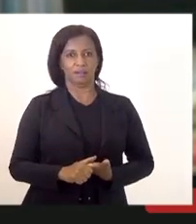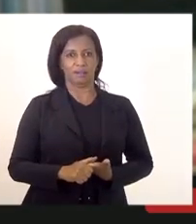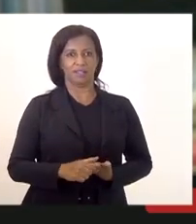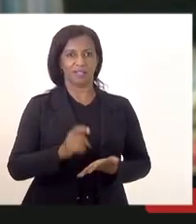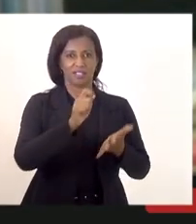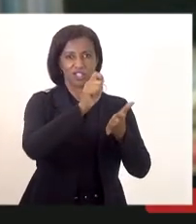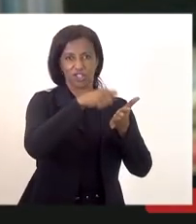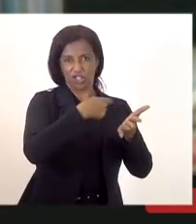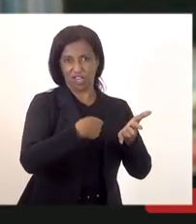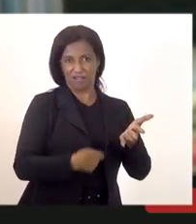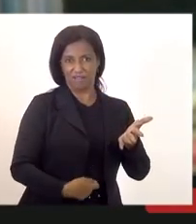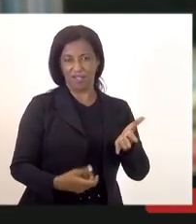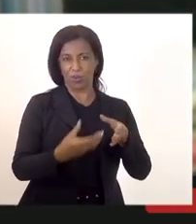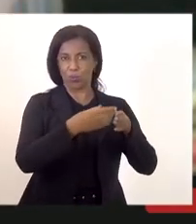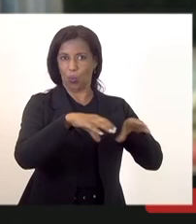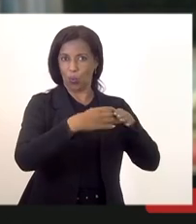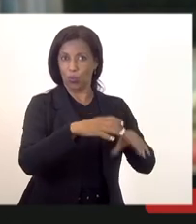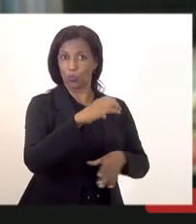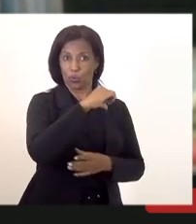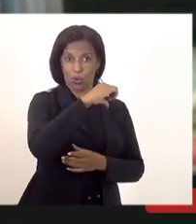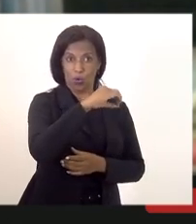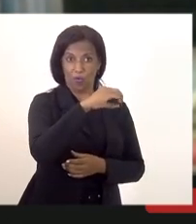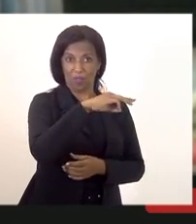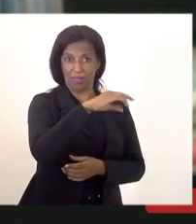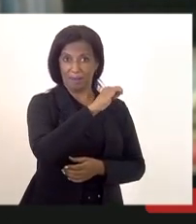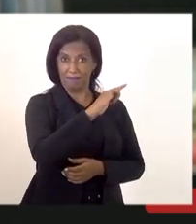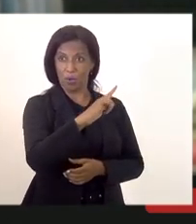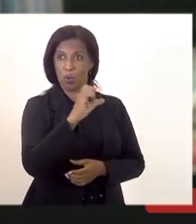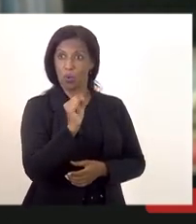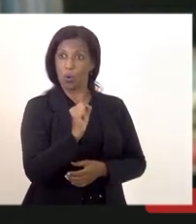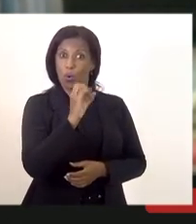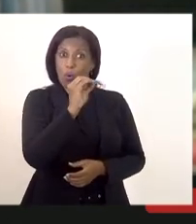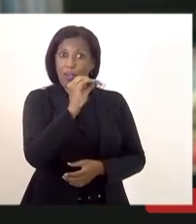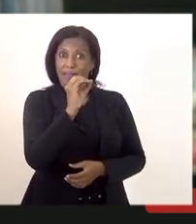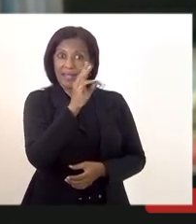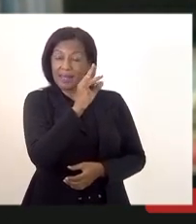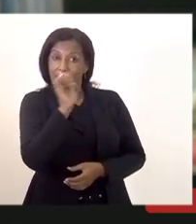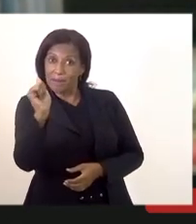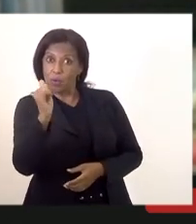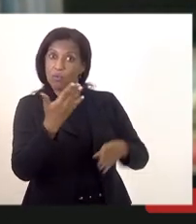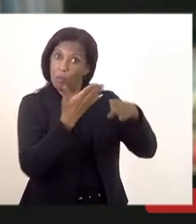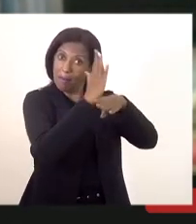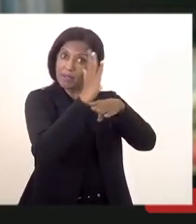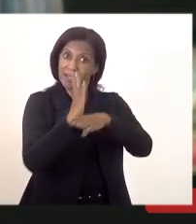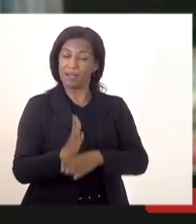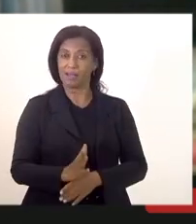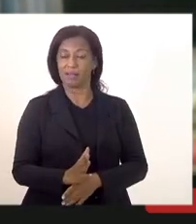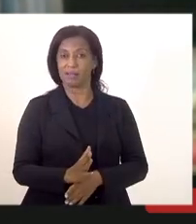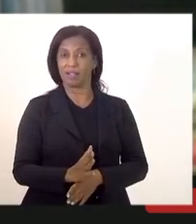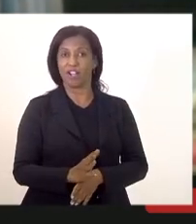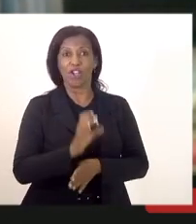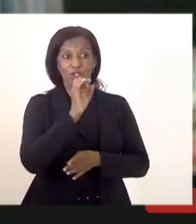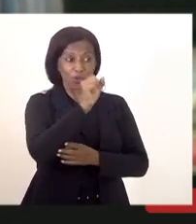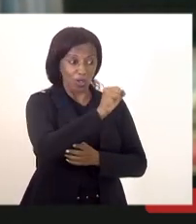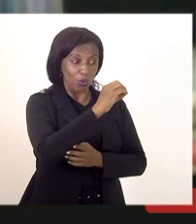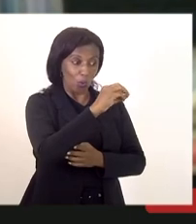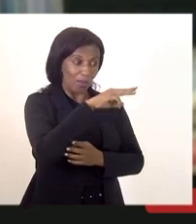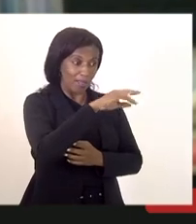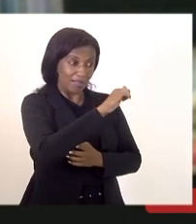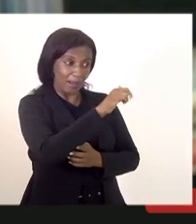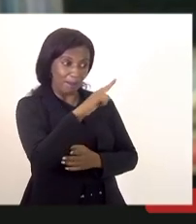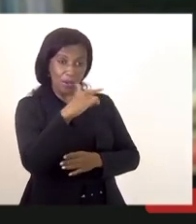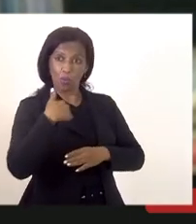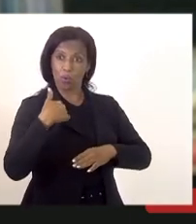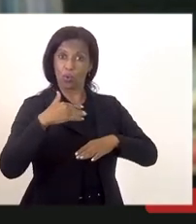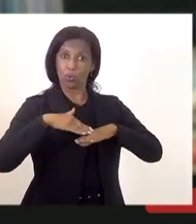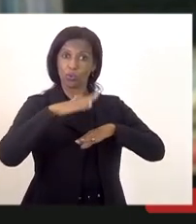inscreveram no concurso dos 90 mil 80 mil serão aprovados só que desses 80 mil eu só vou fazer o